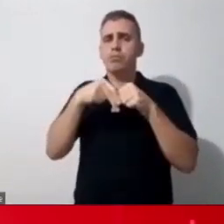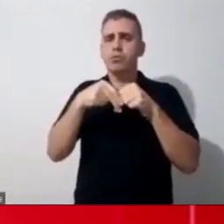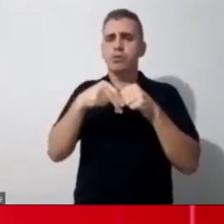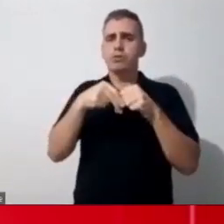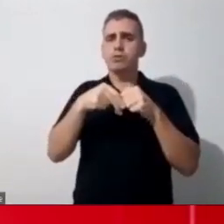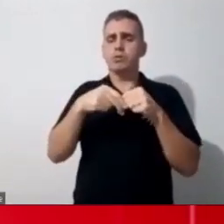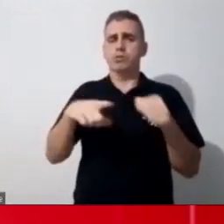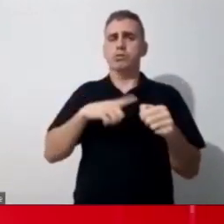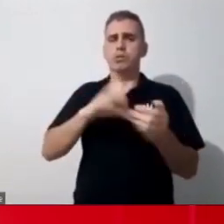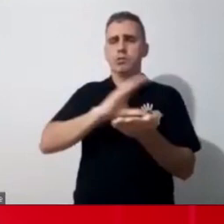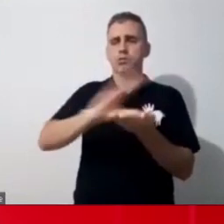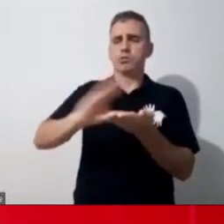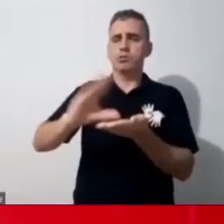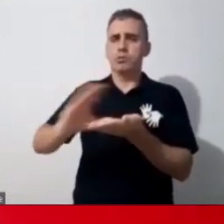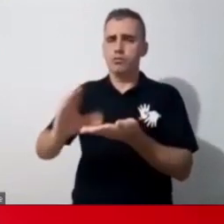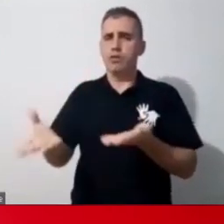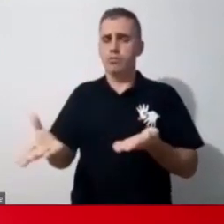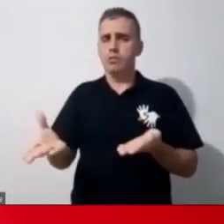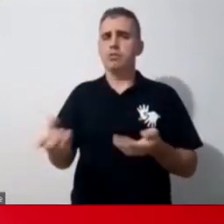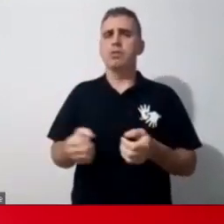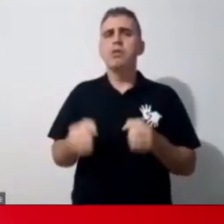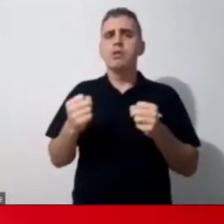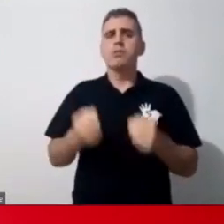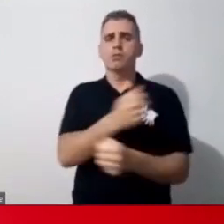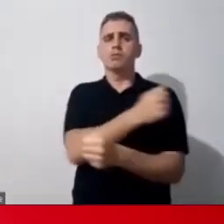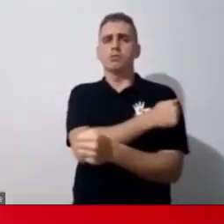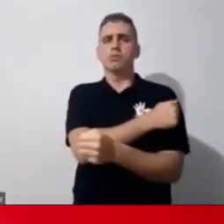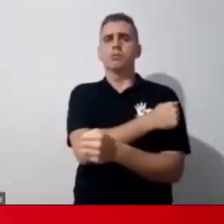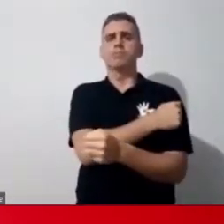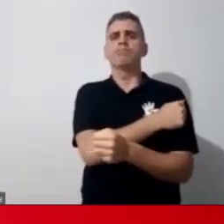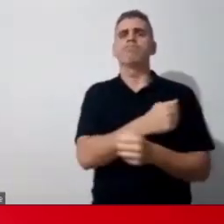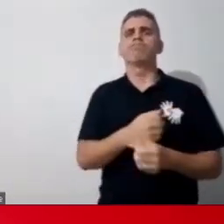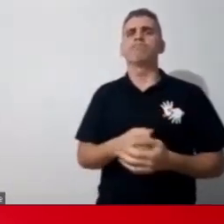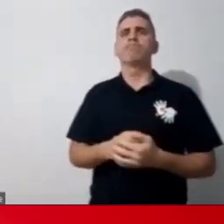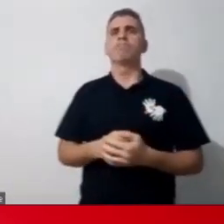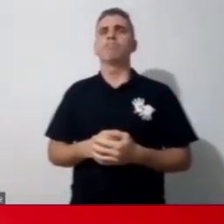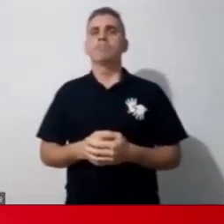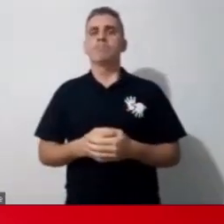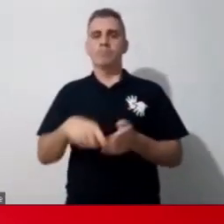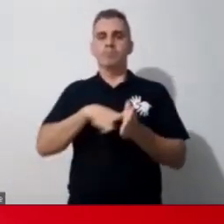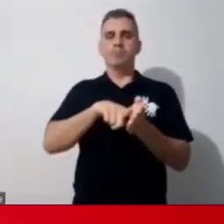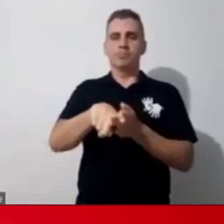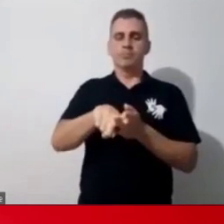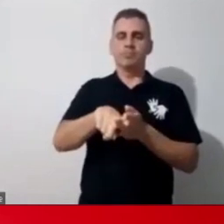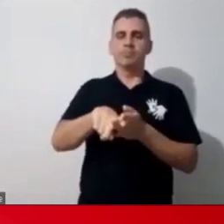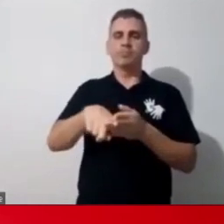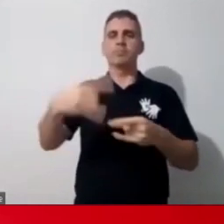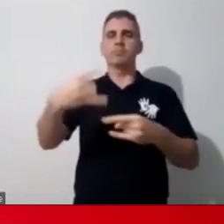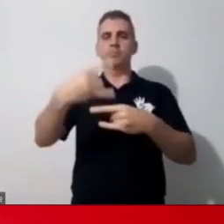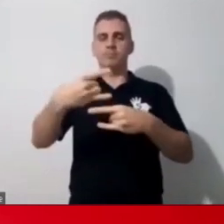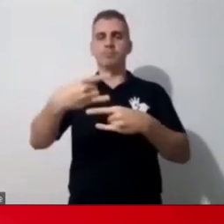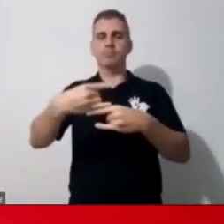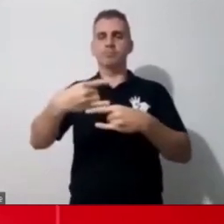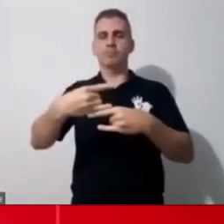disponível para aquele aluno, certo? Curios, eu vou passar para a próxima pergunta, porque a gente está com o tempinho um pouquinho apertado, tá?